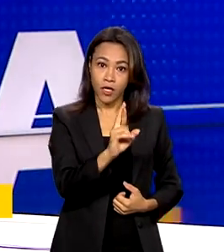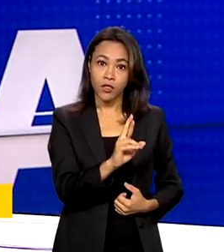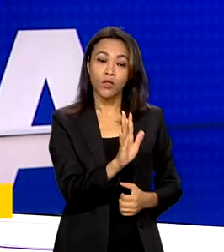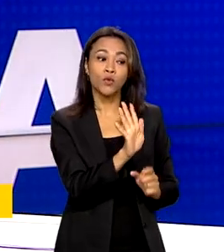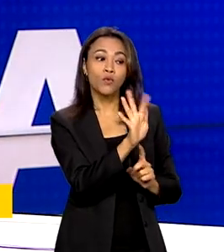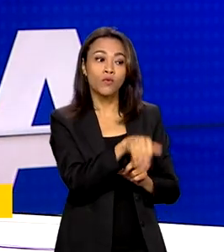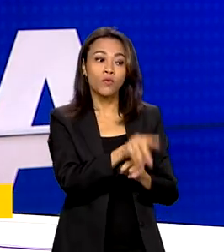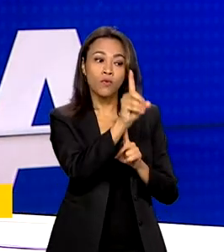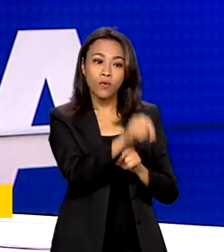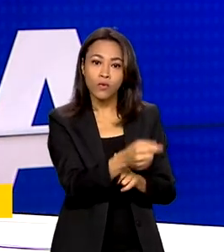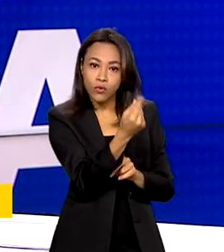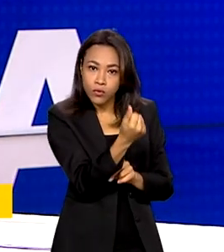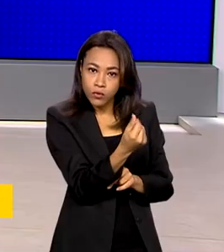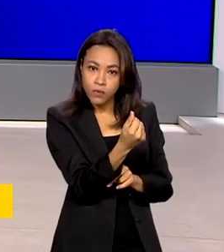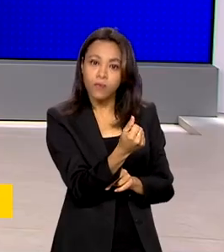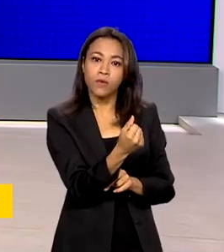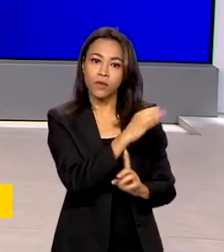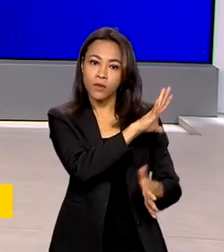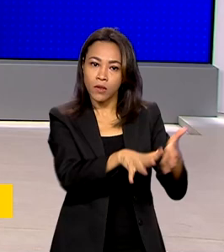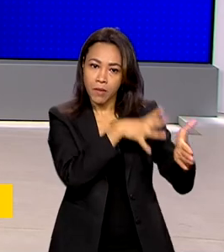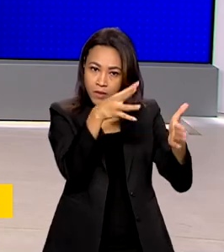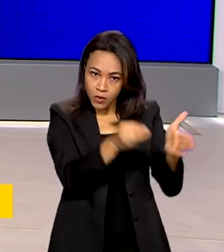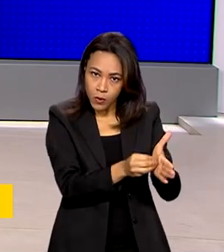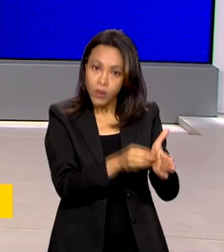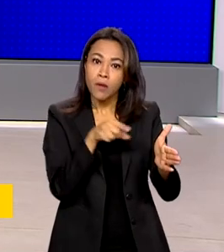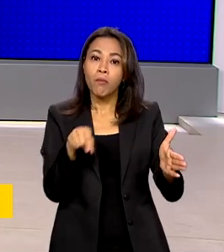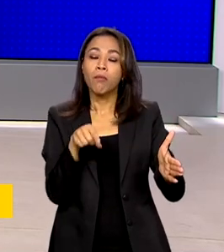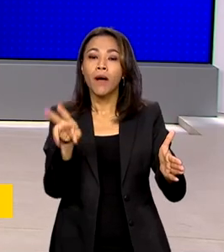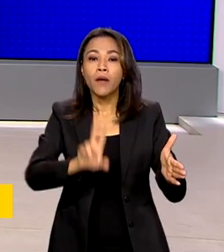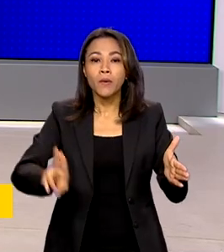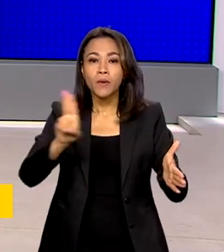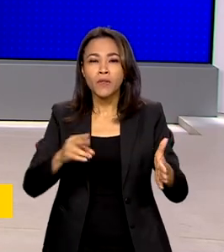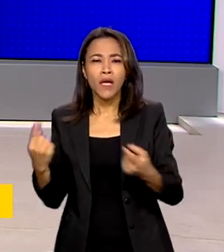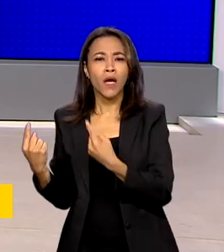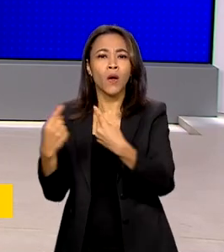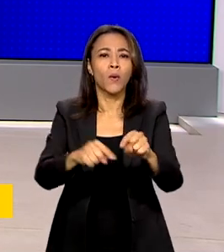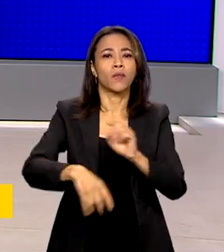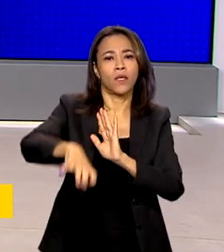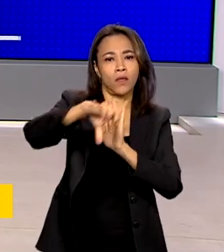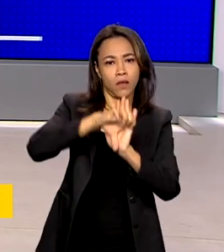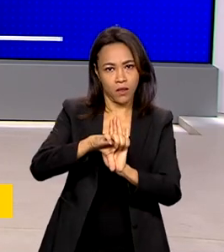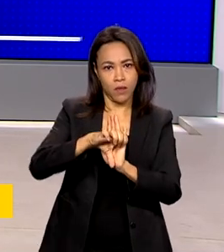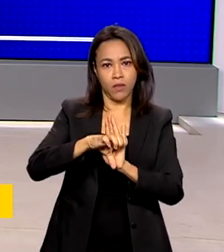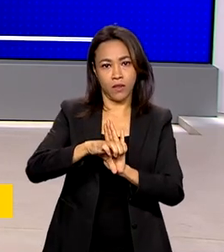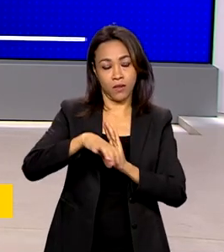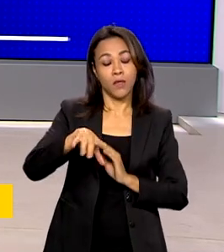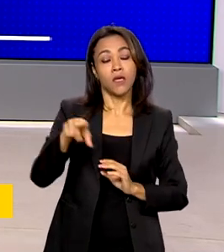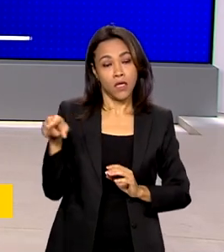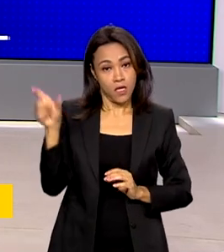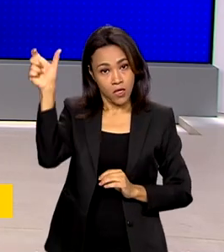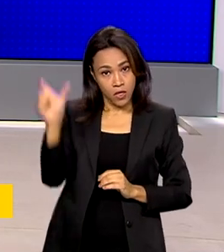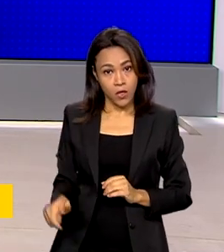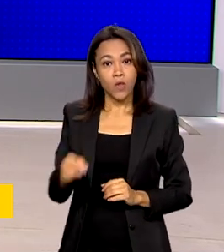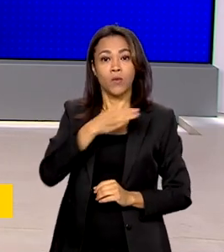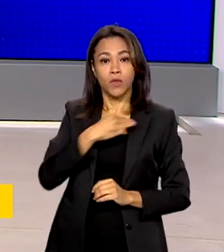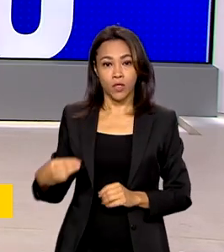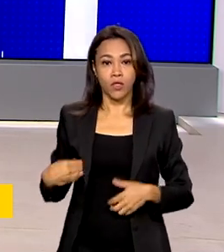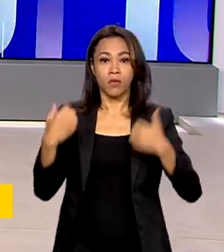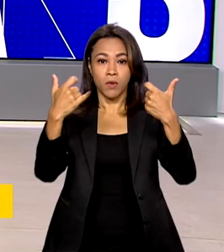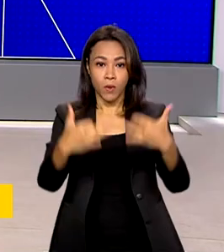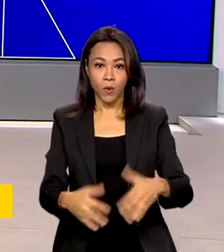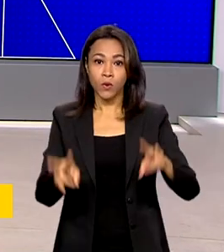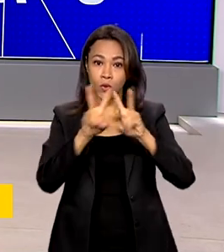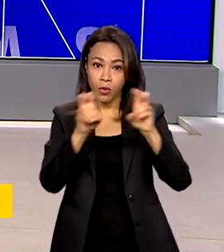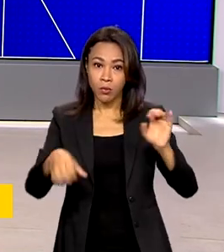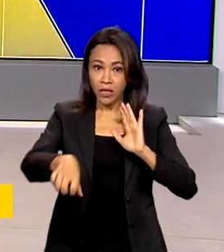combater crimes na região. O anúncio foi feito pelo ministro Flávio Dino, que também falou sobre a repressão a crimes